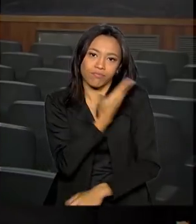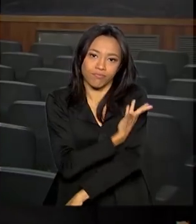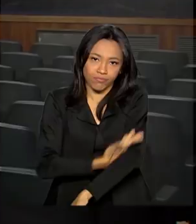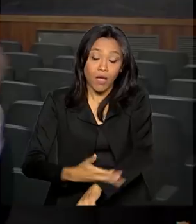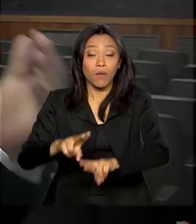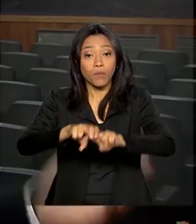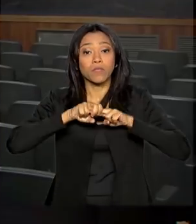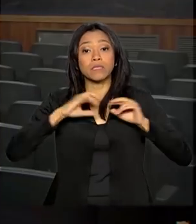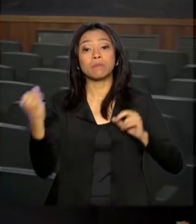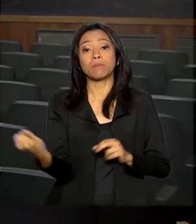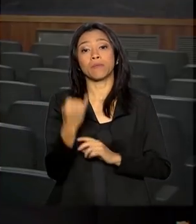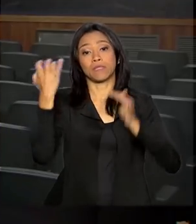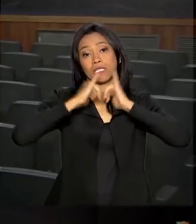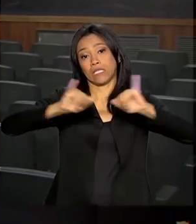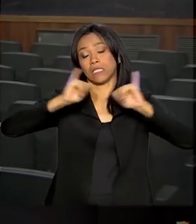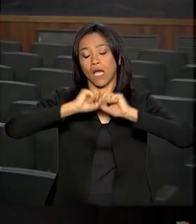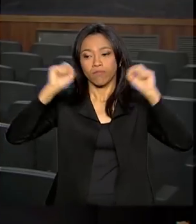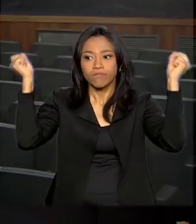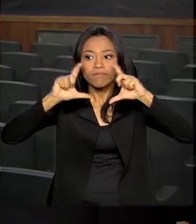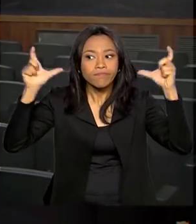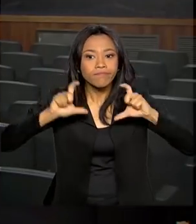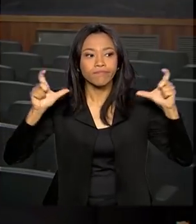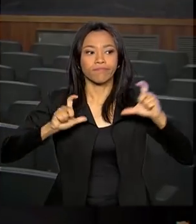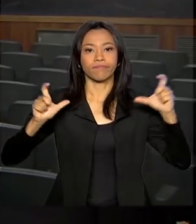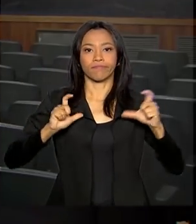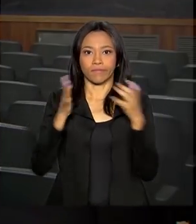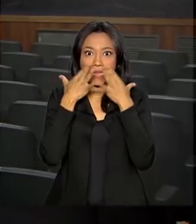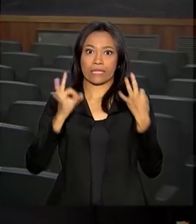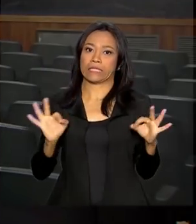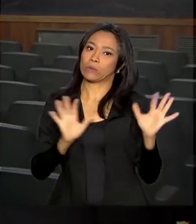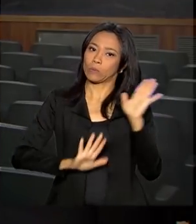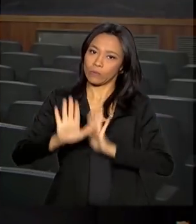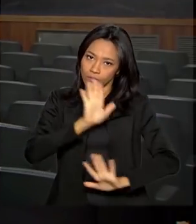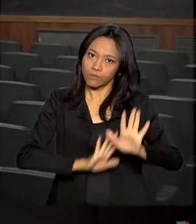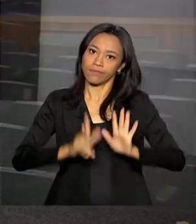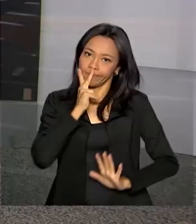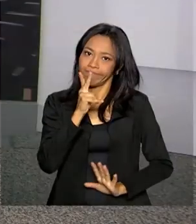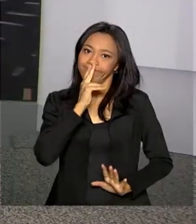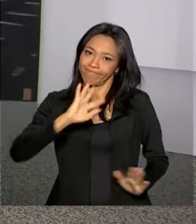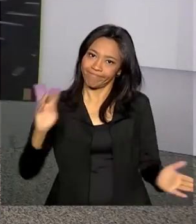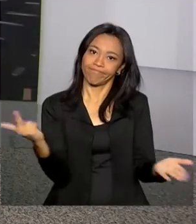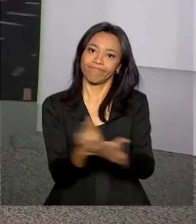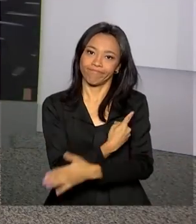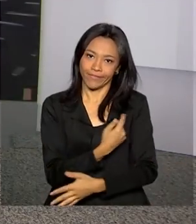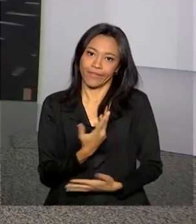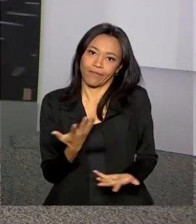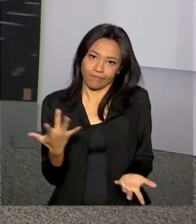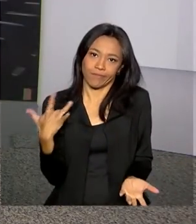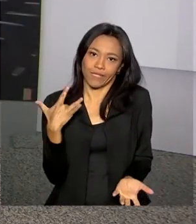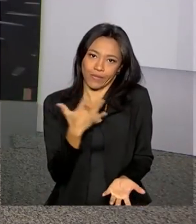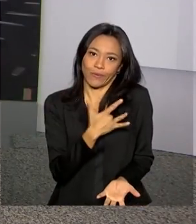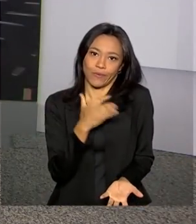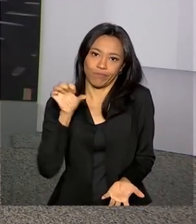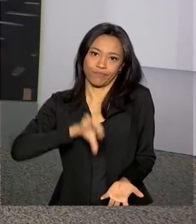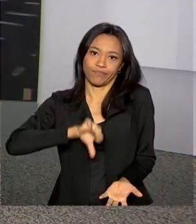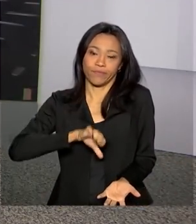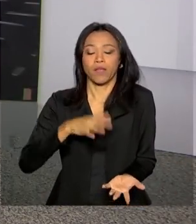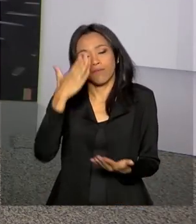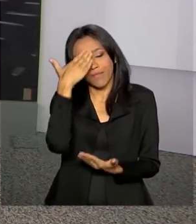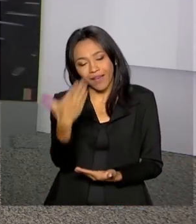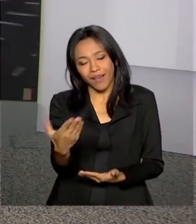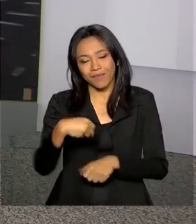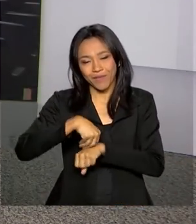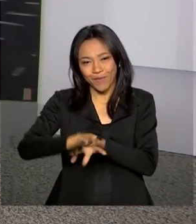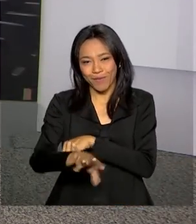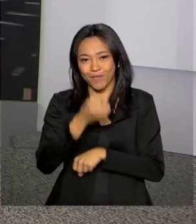campanhas esclarecendo a população dos males que o tabaco faz. Não é isso, Carla? É isso aí. Muito obrigada. Está dado o recado, então. Obrigada.